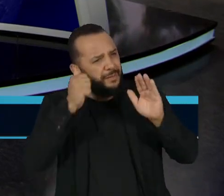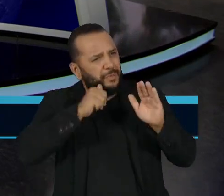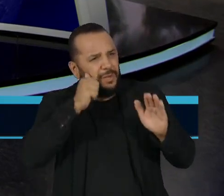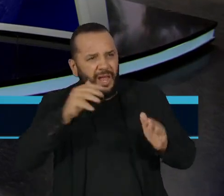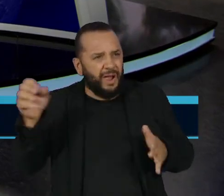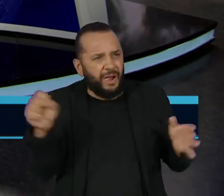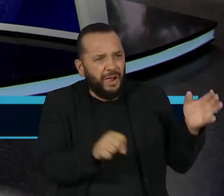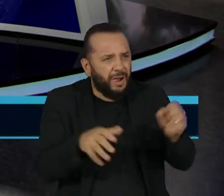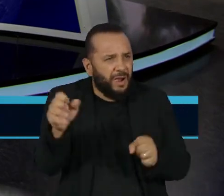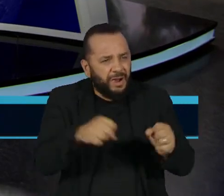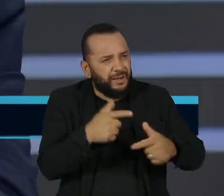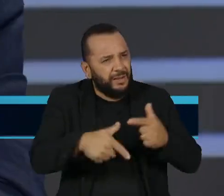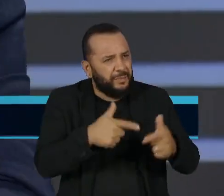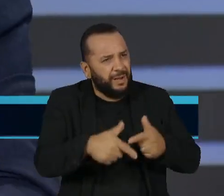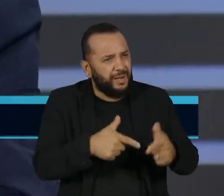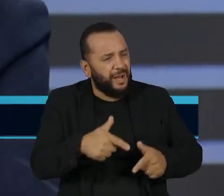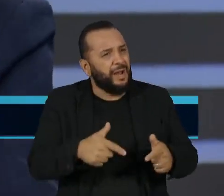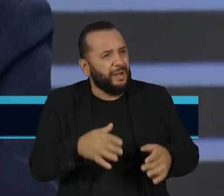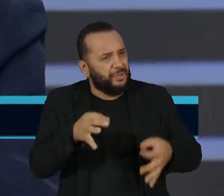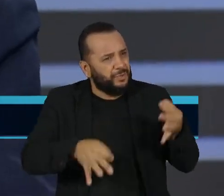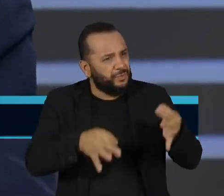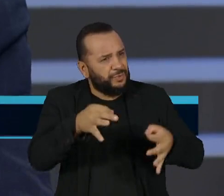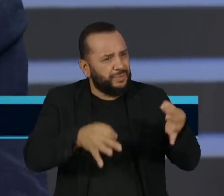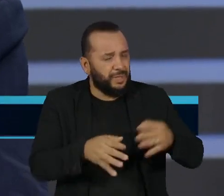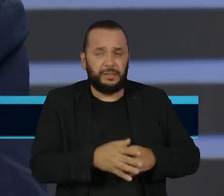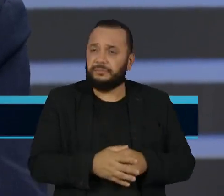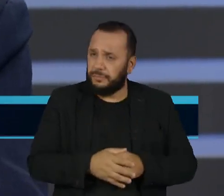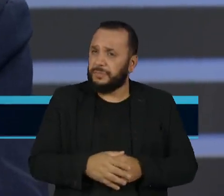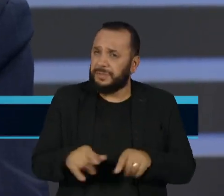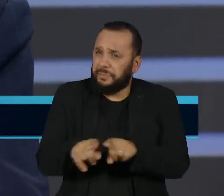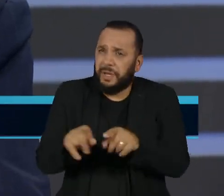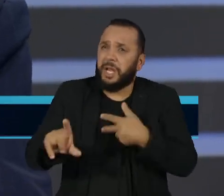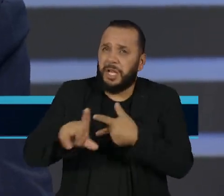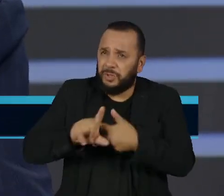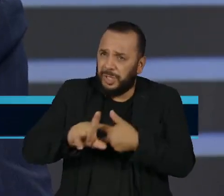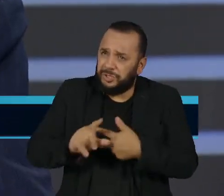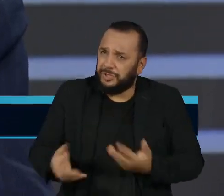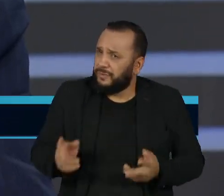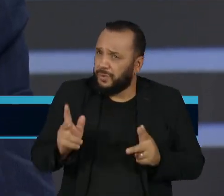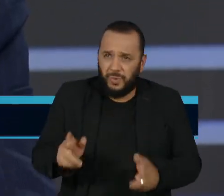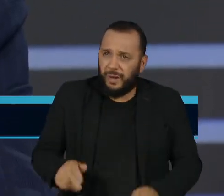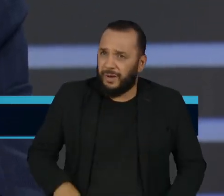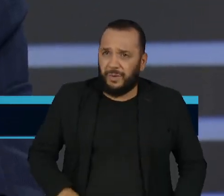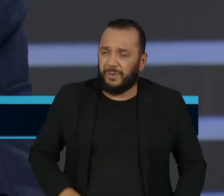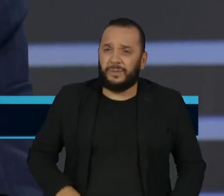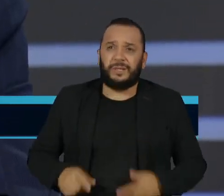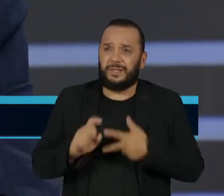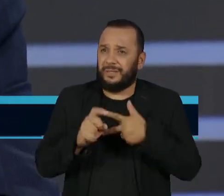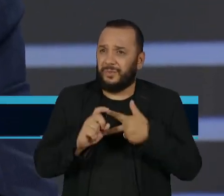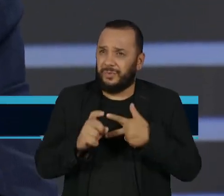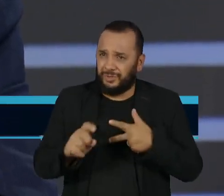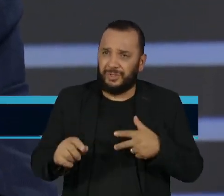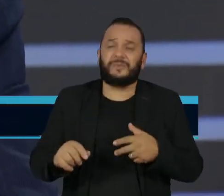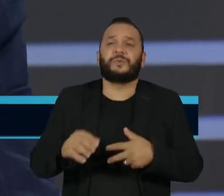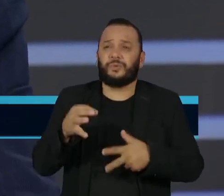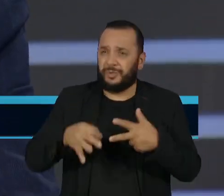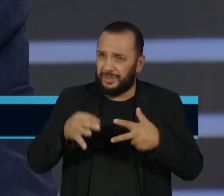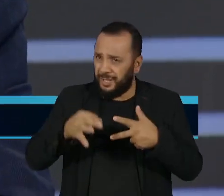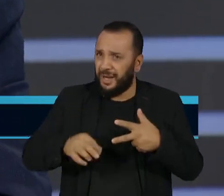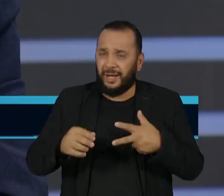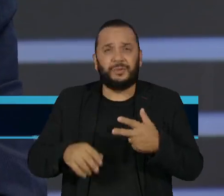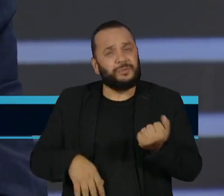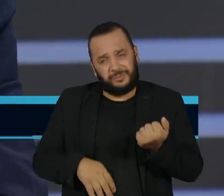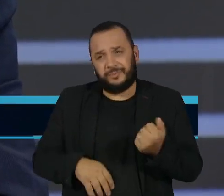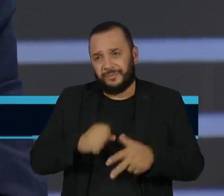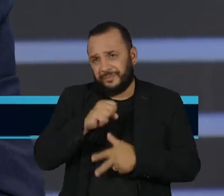rapidamente? É, em todos os poderes. No poder legislativo é a mesma coisa, no poder executivo e no poder judiciário. Desde